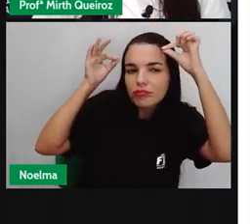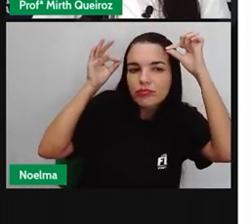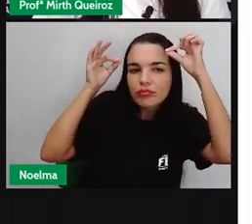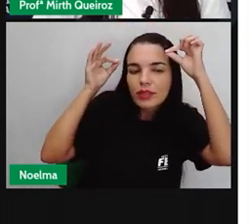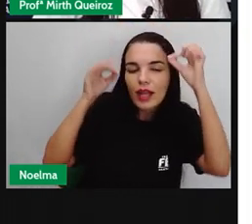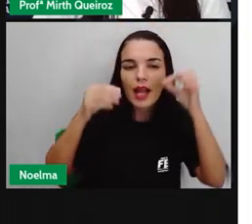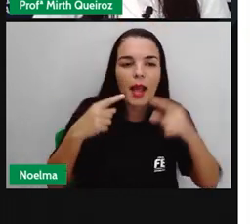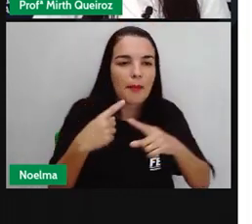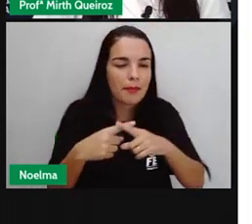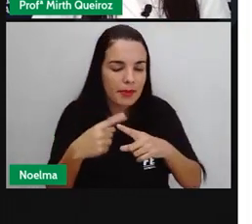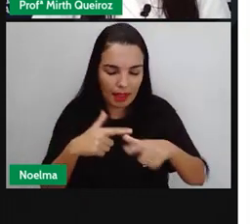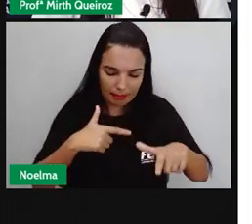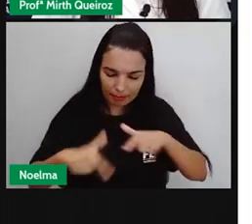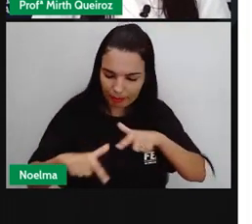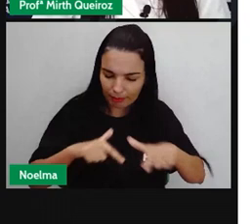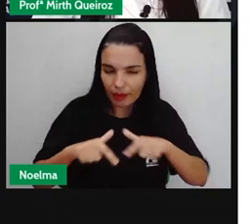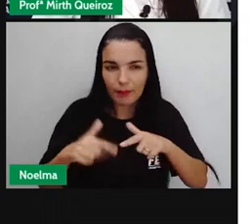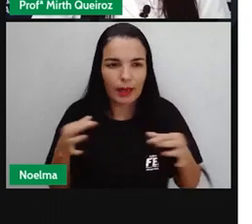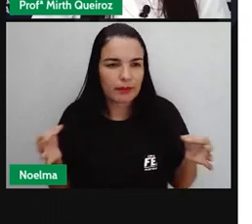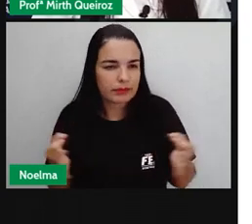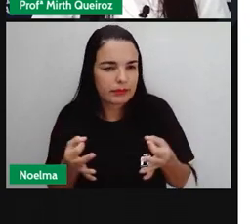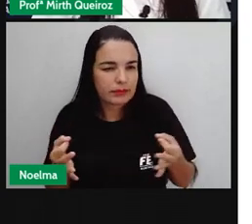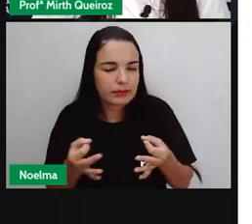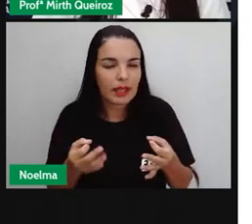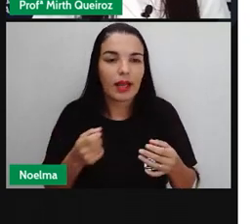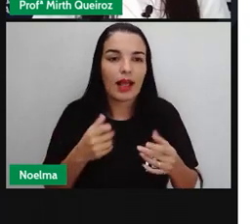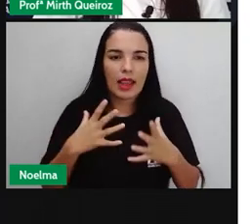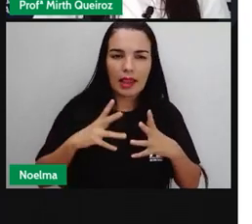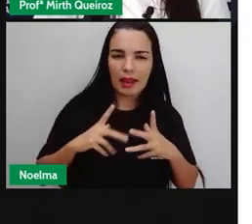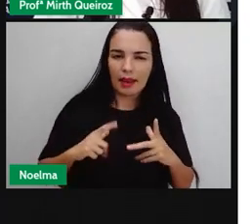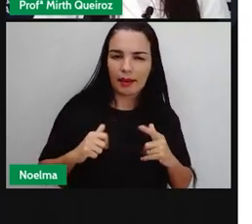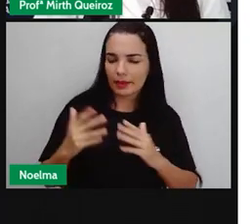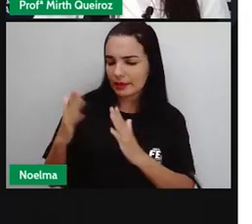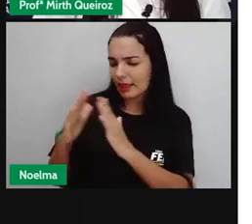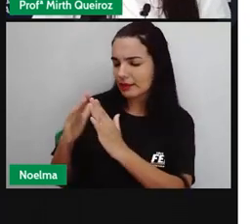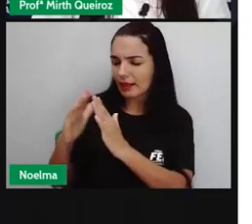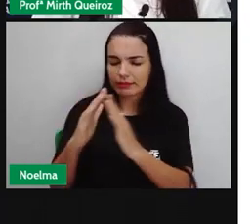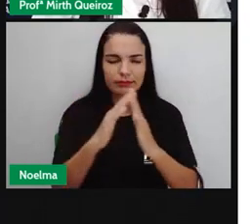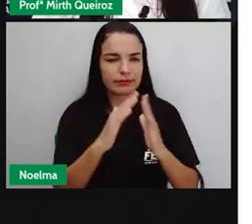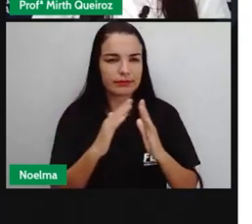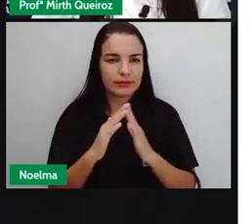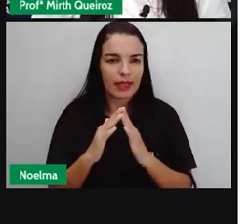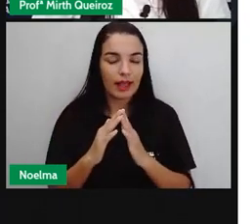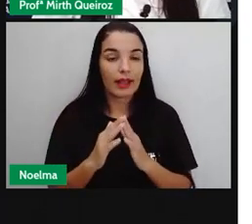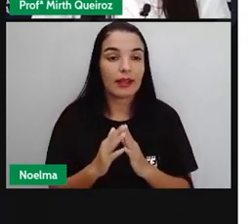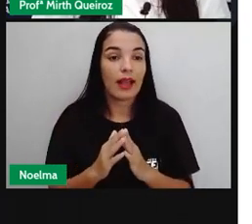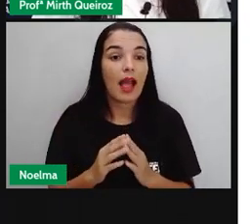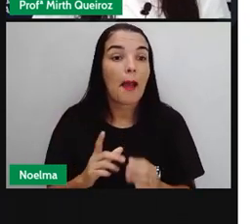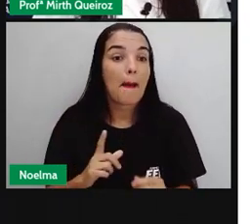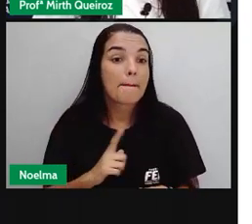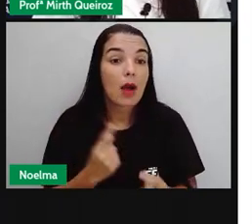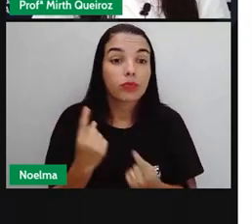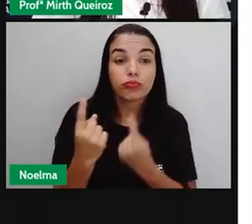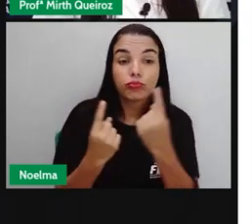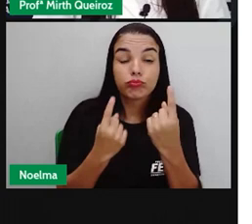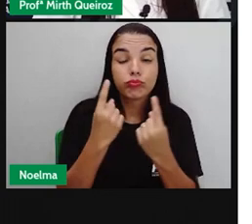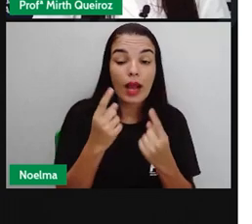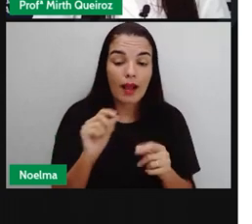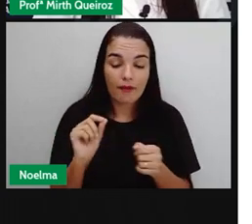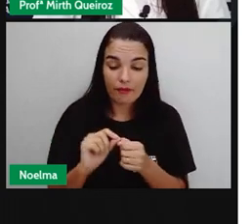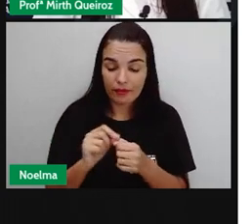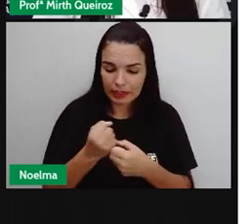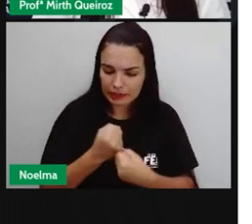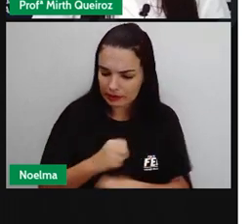muito trabalhadeiras e viviam limpando suas casinhas. Um dia, quando varriam o